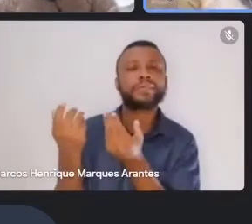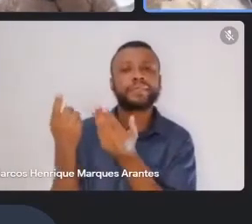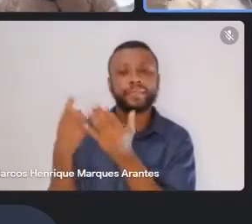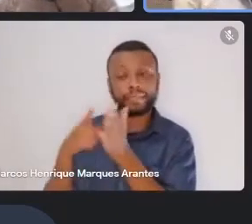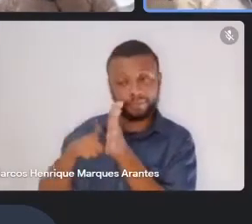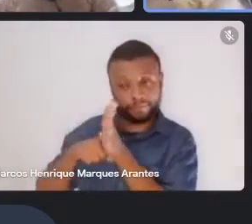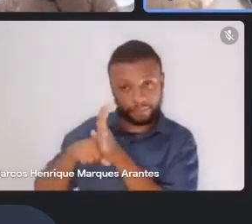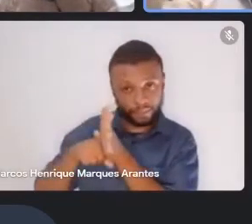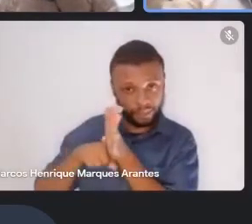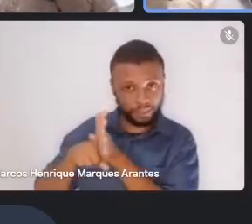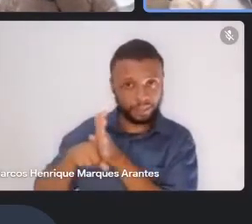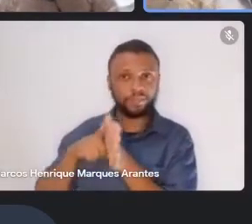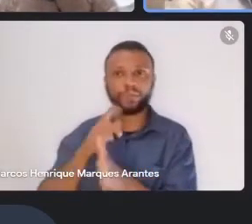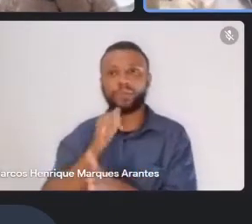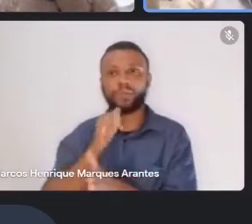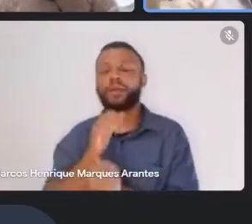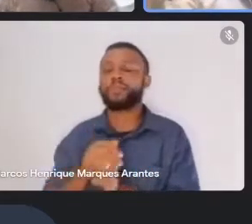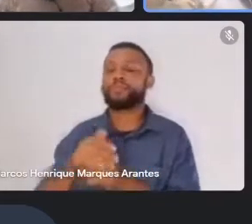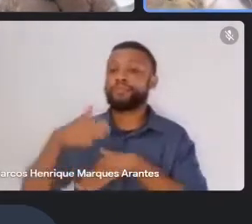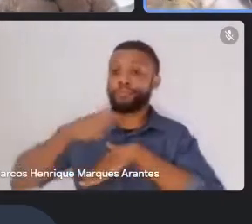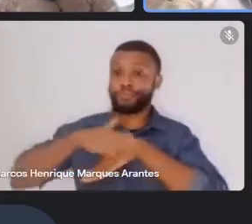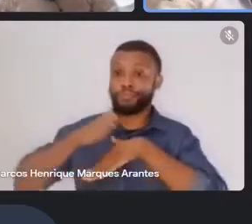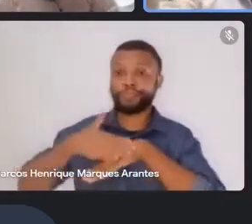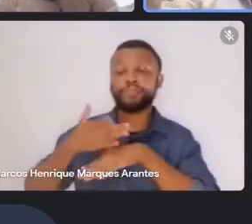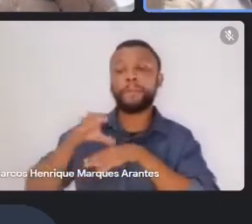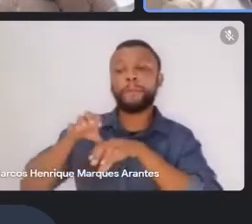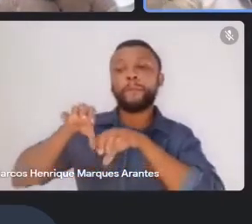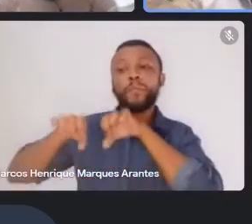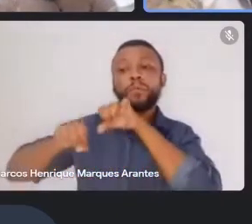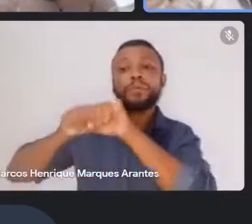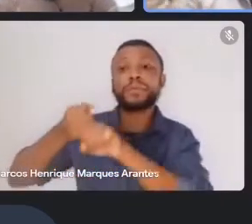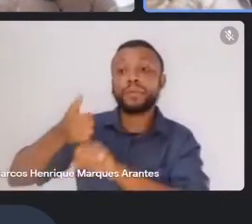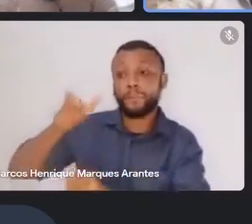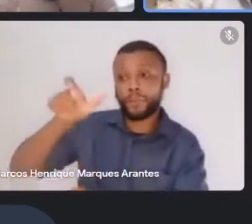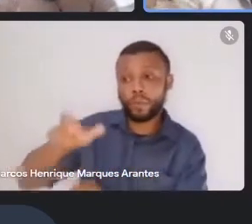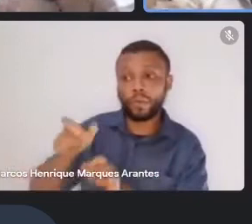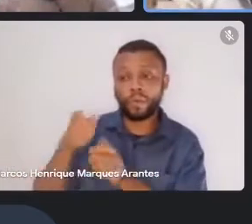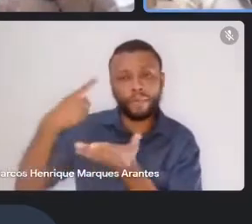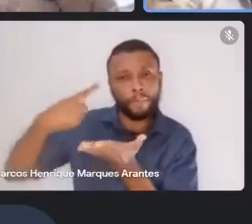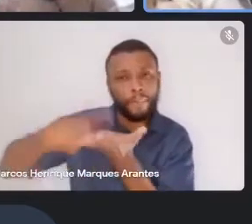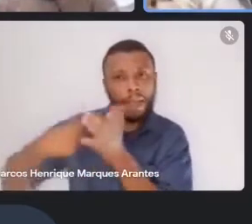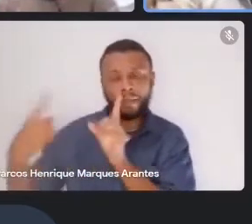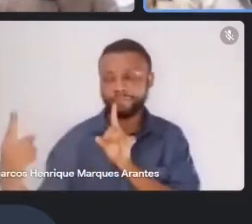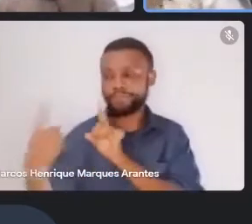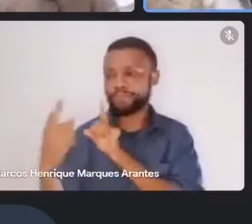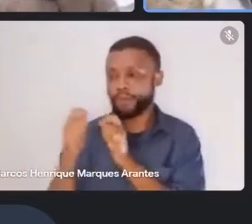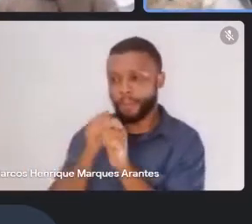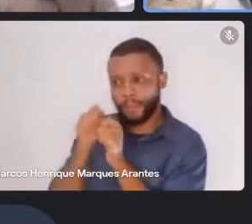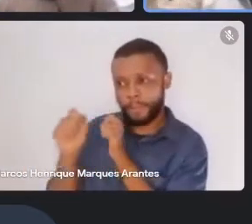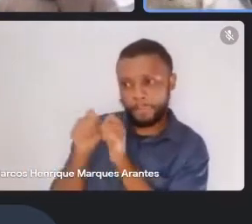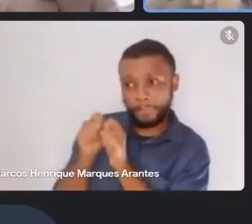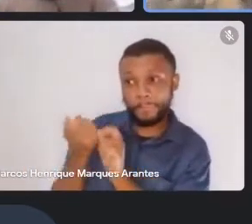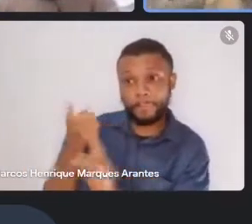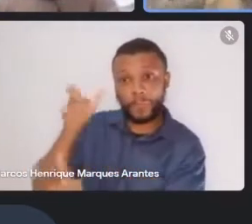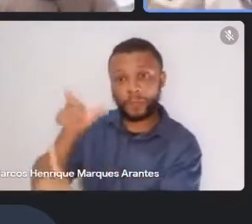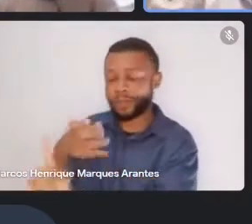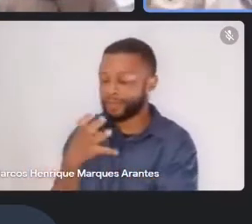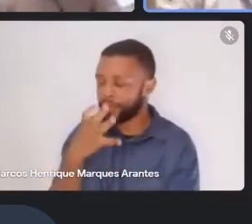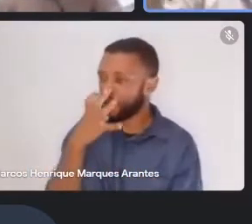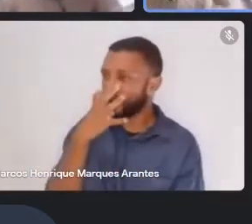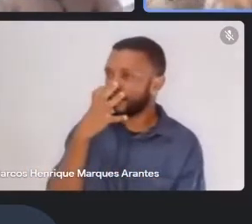traga entrevista, faça entrevistas, busque pessoas que você admire na sua comunidade. Quais são as pessoas